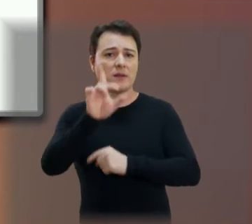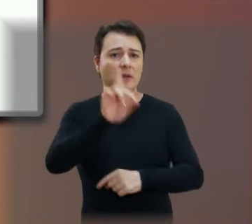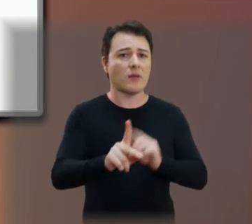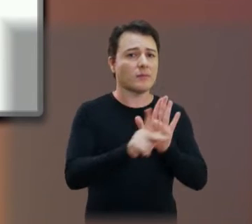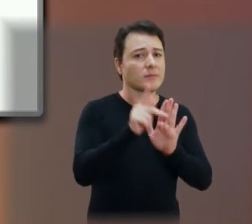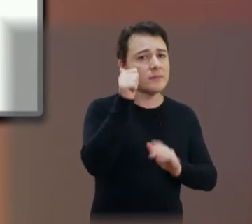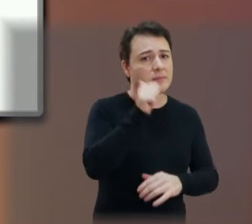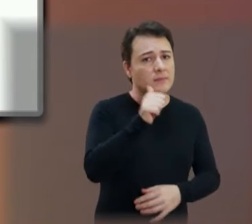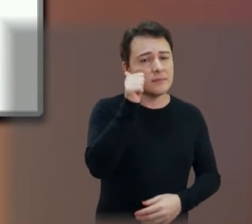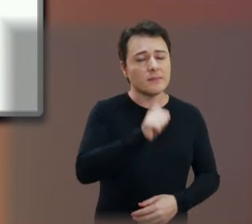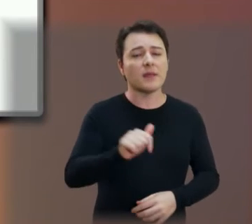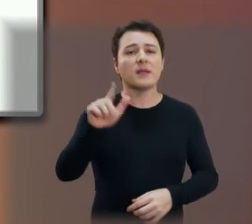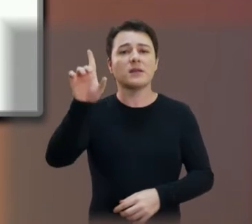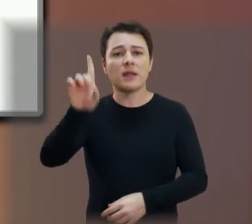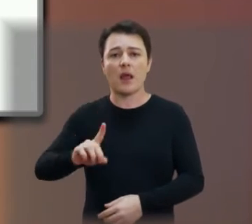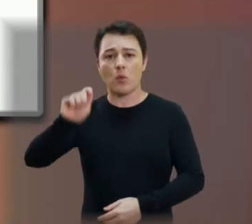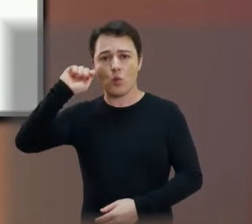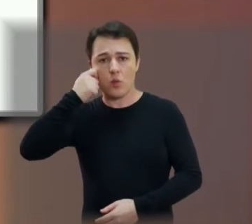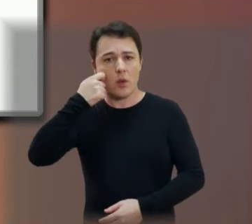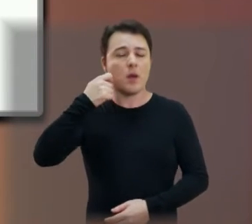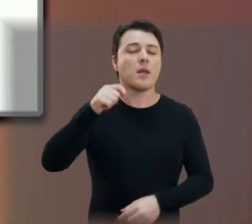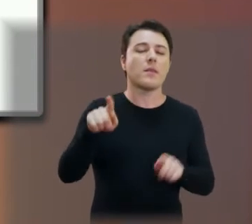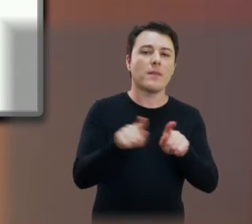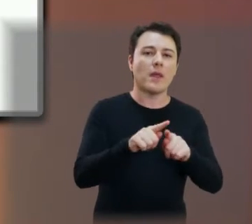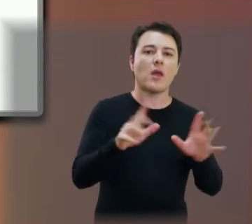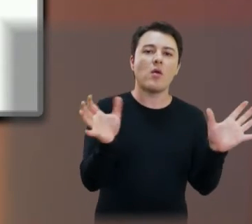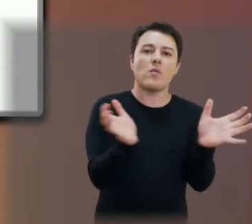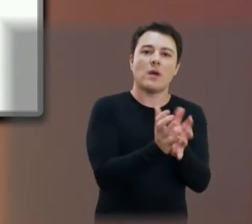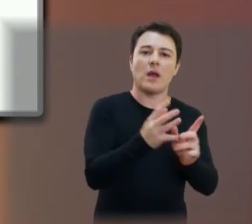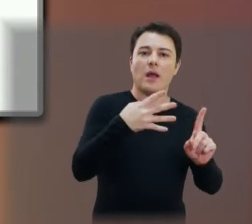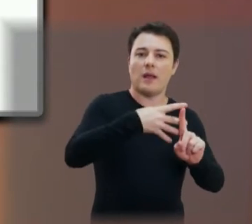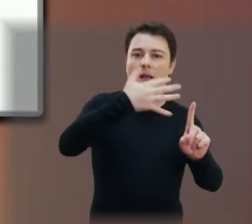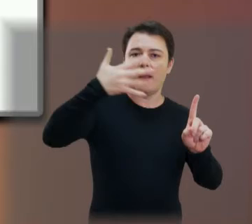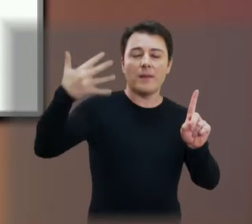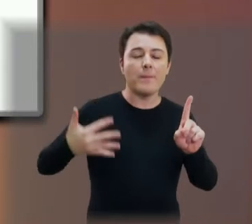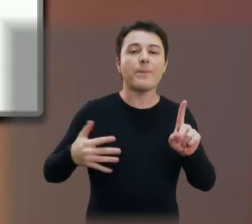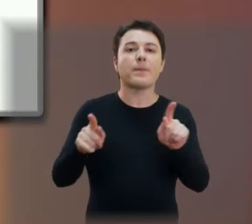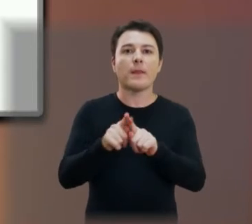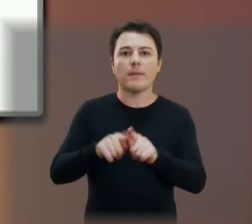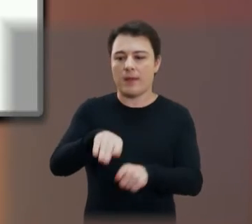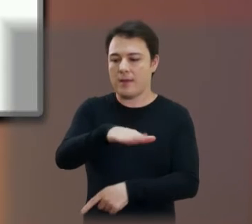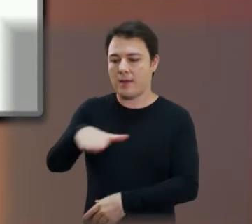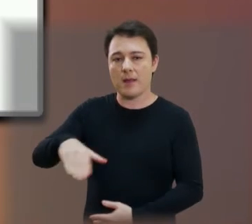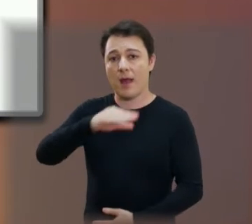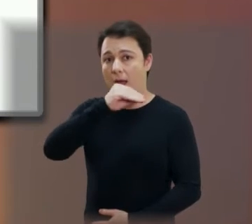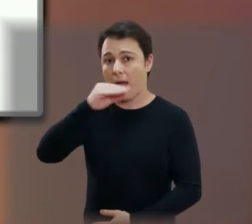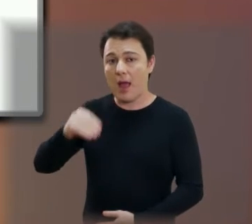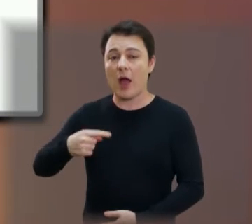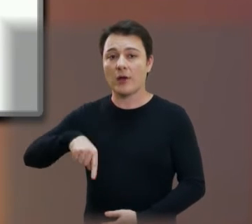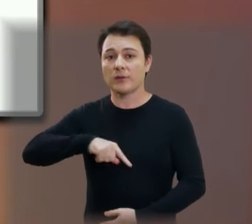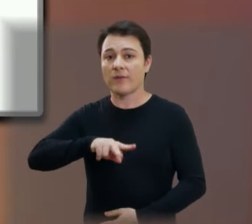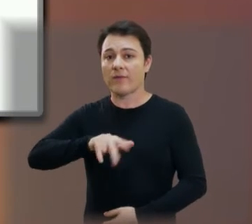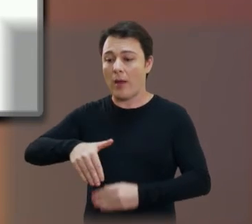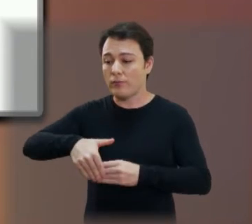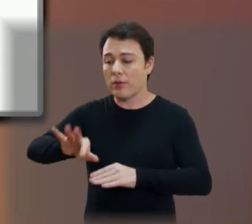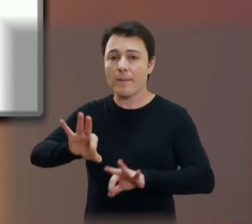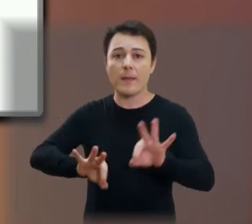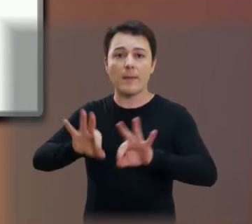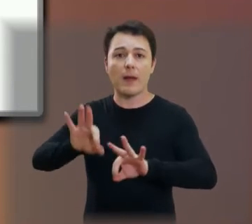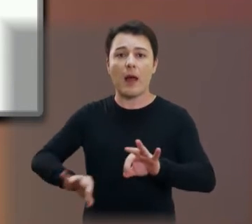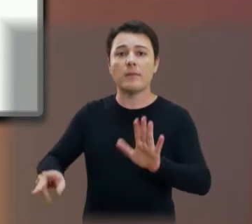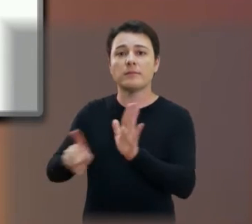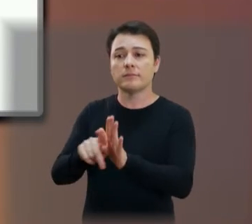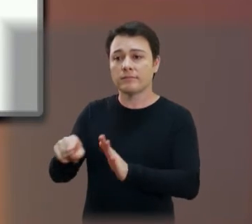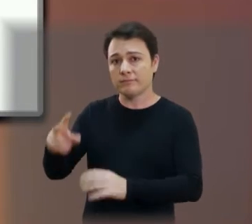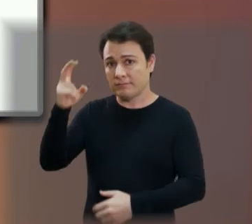mulheres, dos negros e negras, da comunidade LGBT, da infância e da juventude. Estamos preparando mais uma base para cultura,